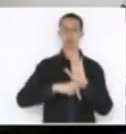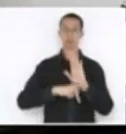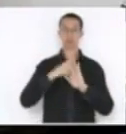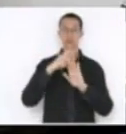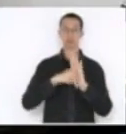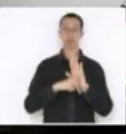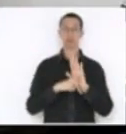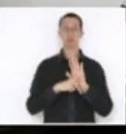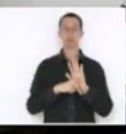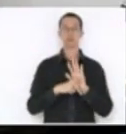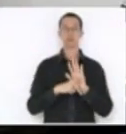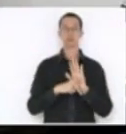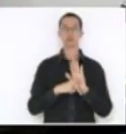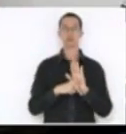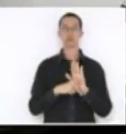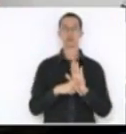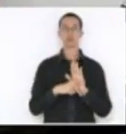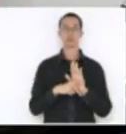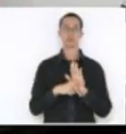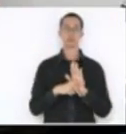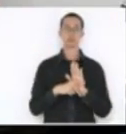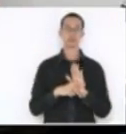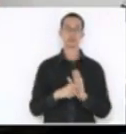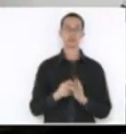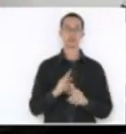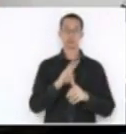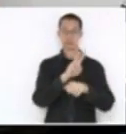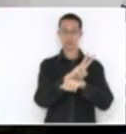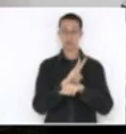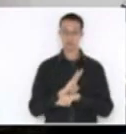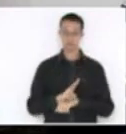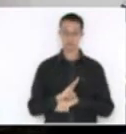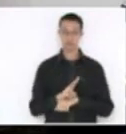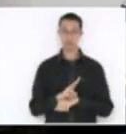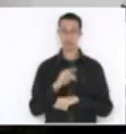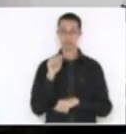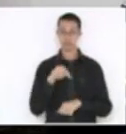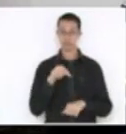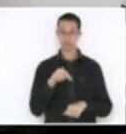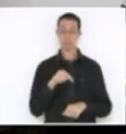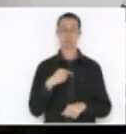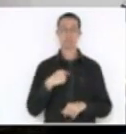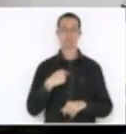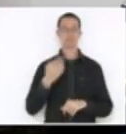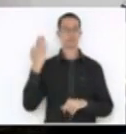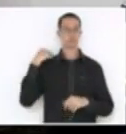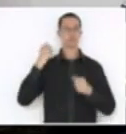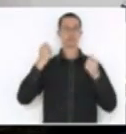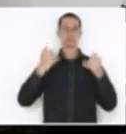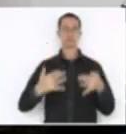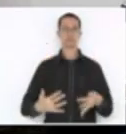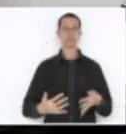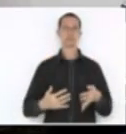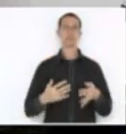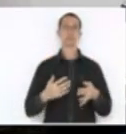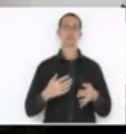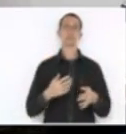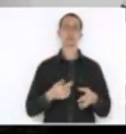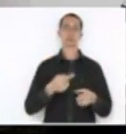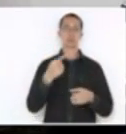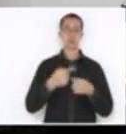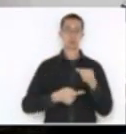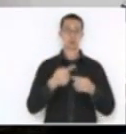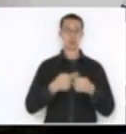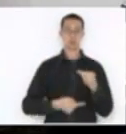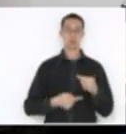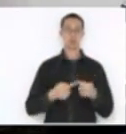empréstimo, eu falava há pouco na Comissão de Constituição e Justiça, que